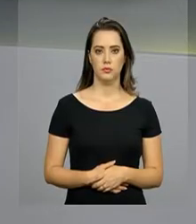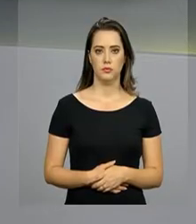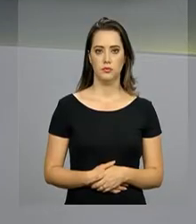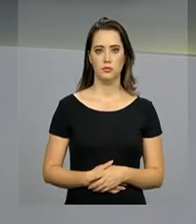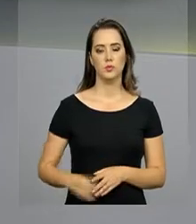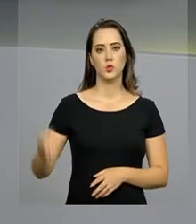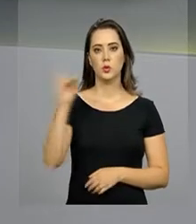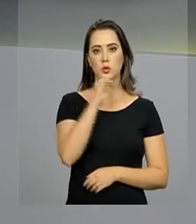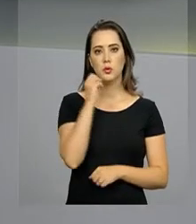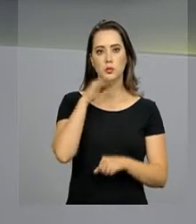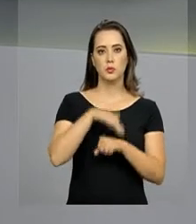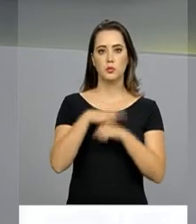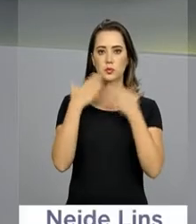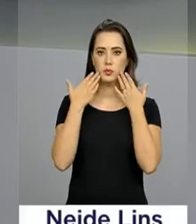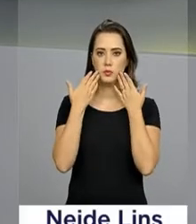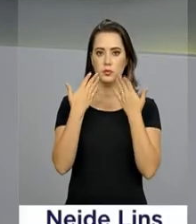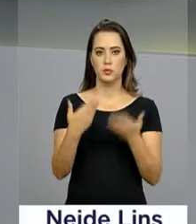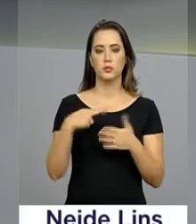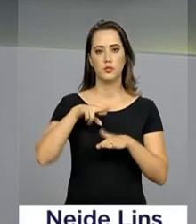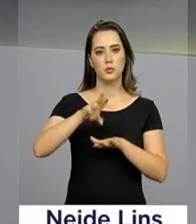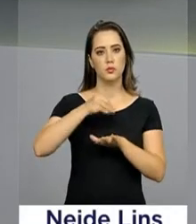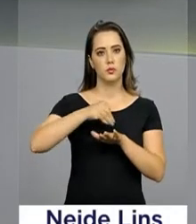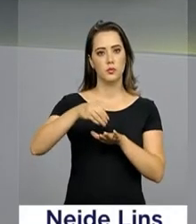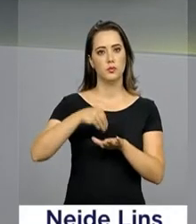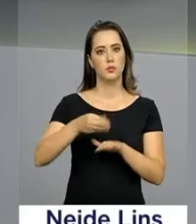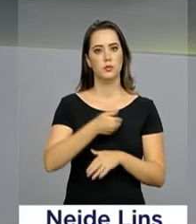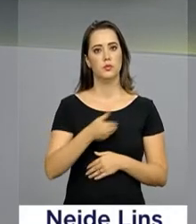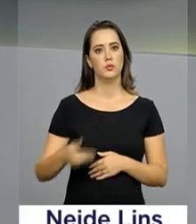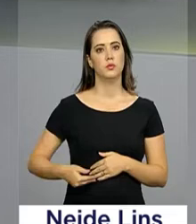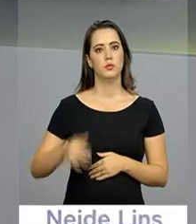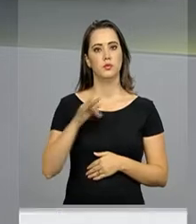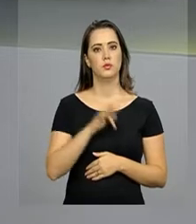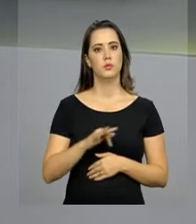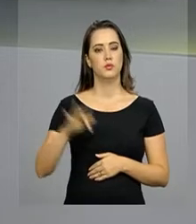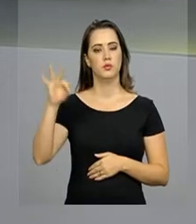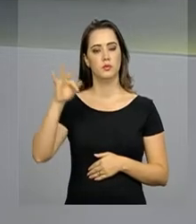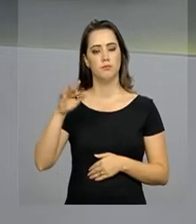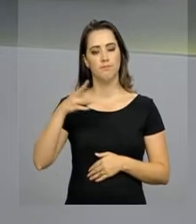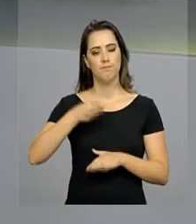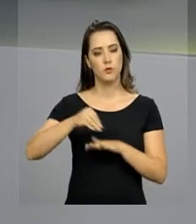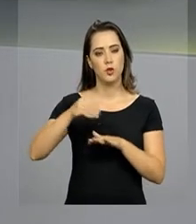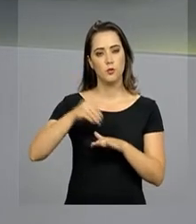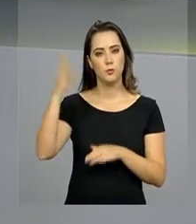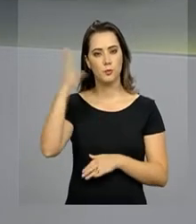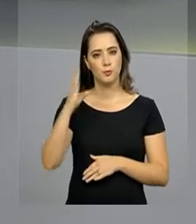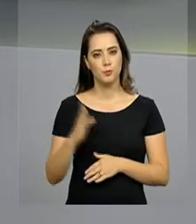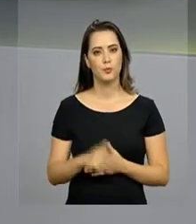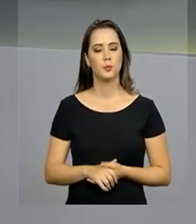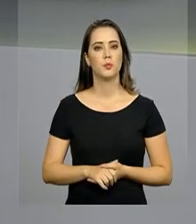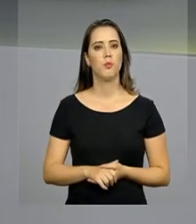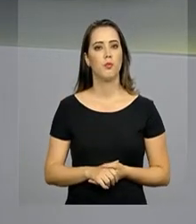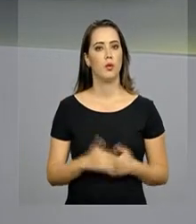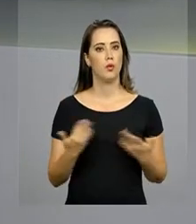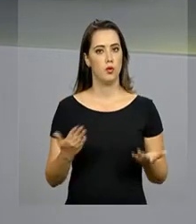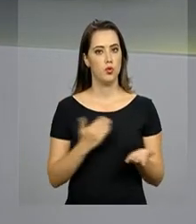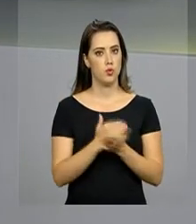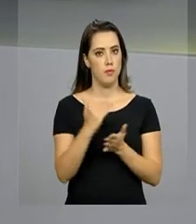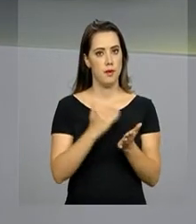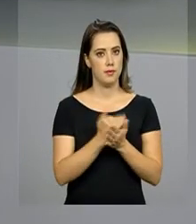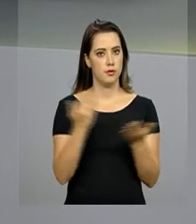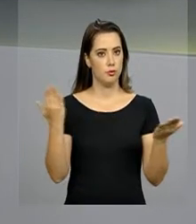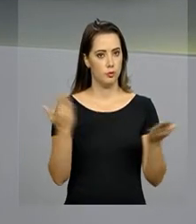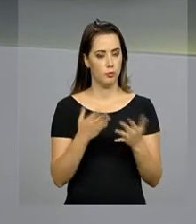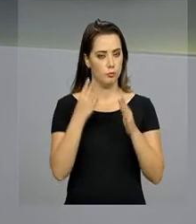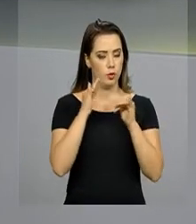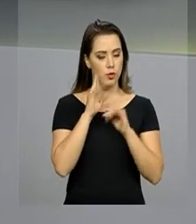Olá, boa noite. Estamos no ar com as notícias do governo federal em mais uma edição do repórter NBR. A gente